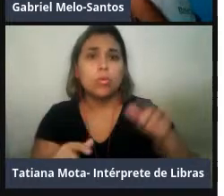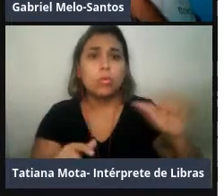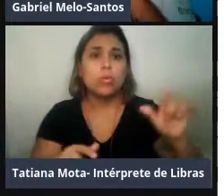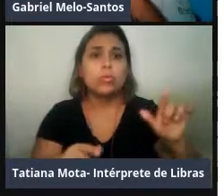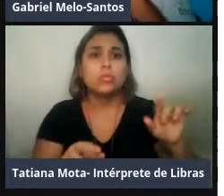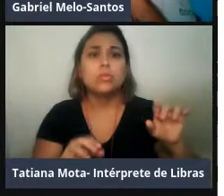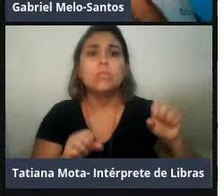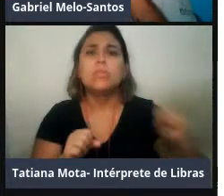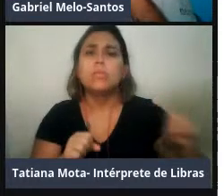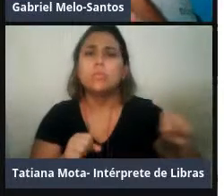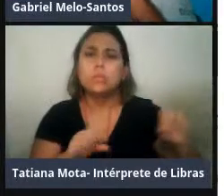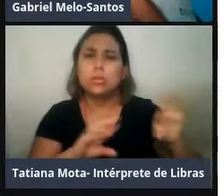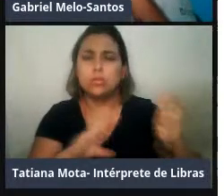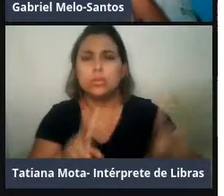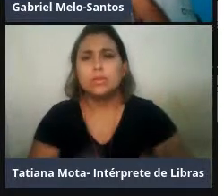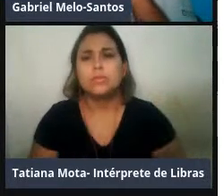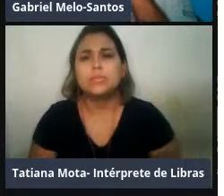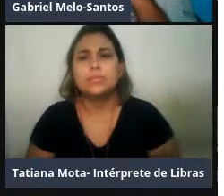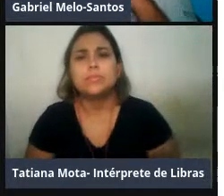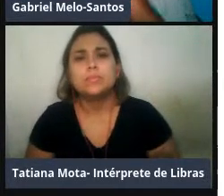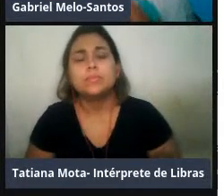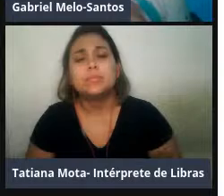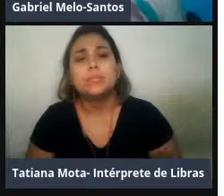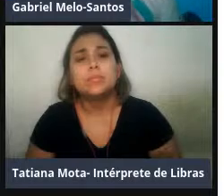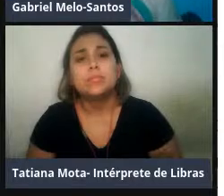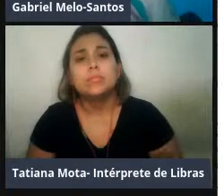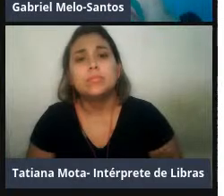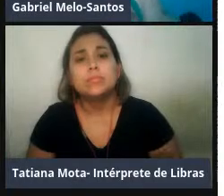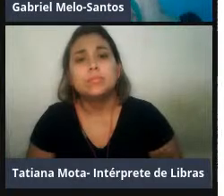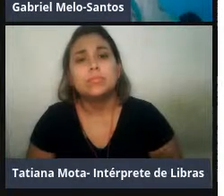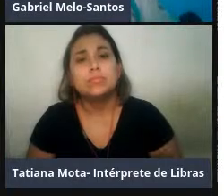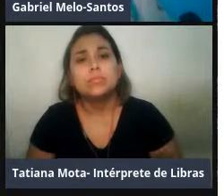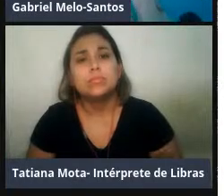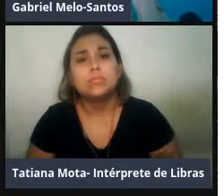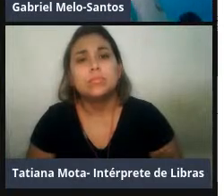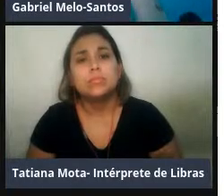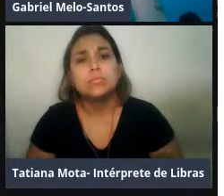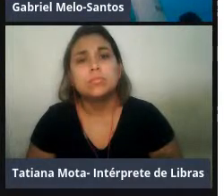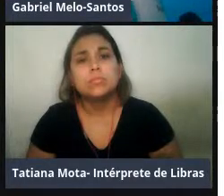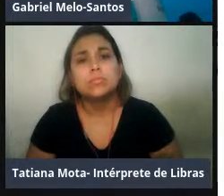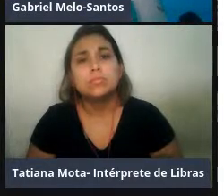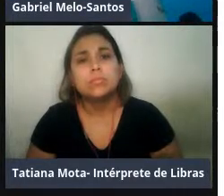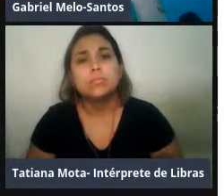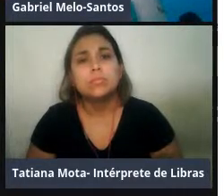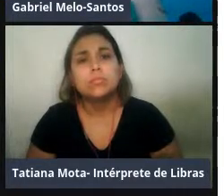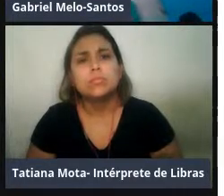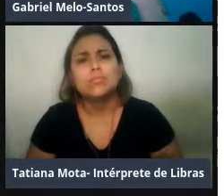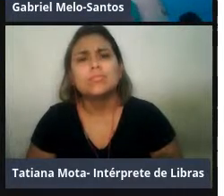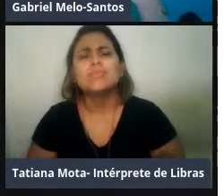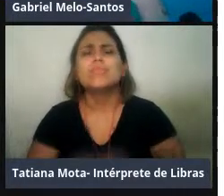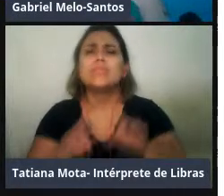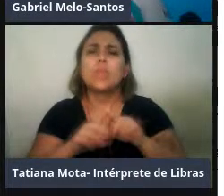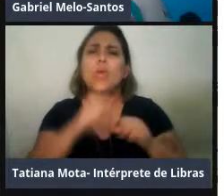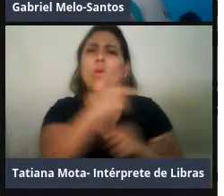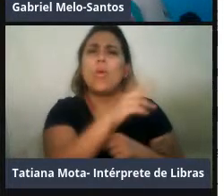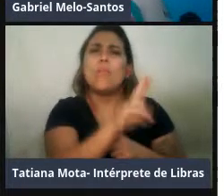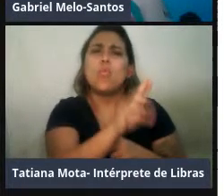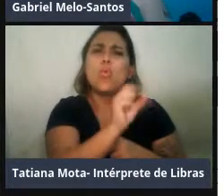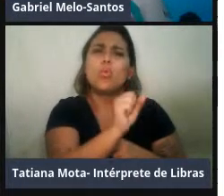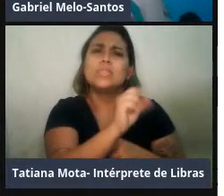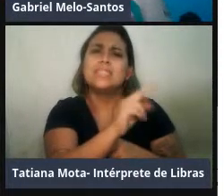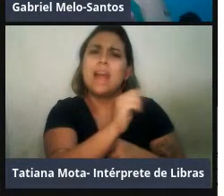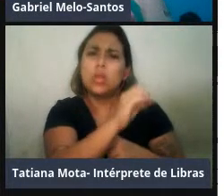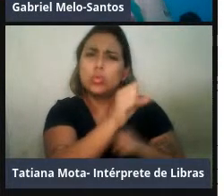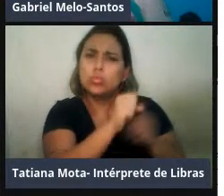português. E aqui, a gente tem, basicamente, seriam esses, os sons pulsados, eles vêm parecidos que a gente encontrava no